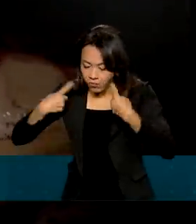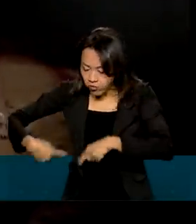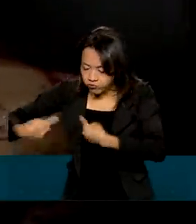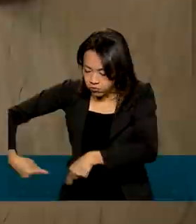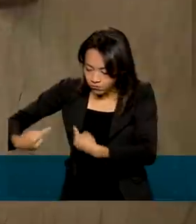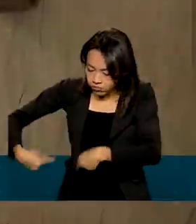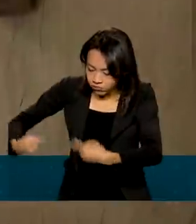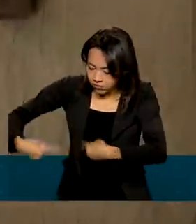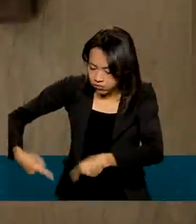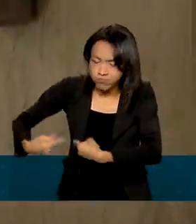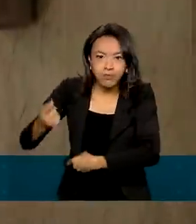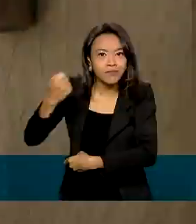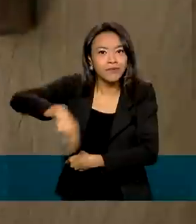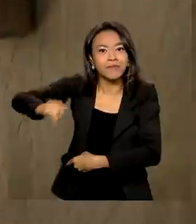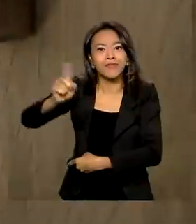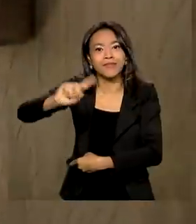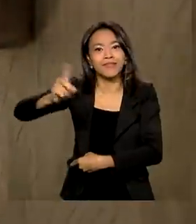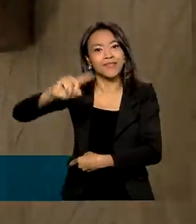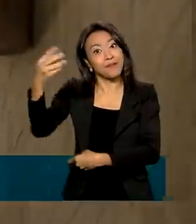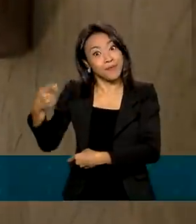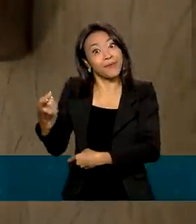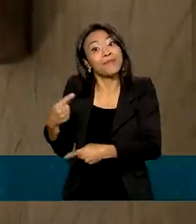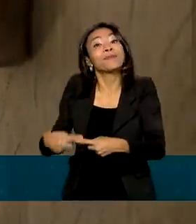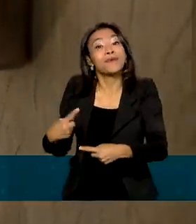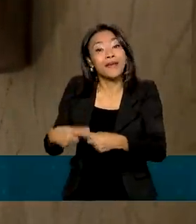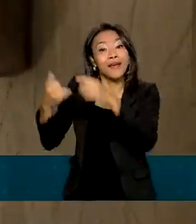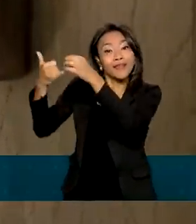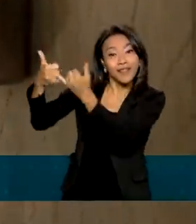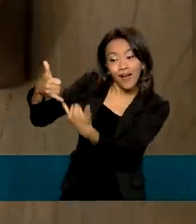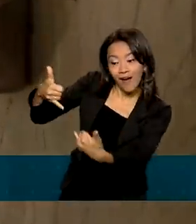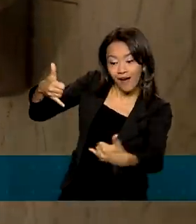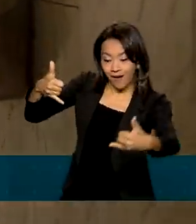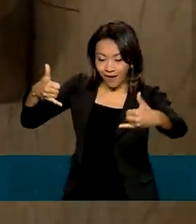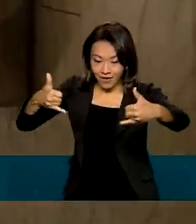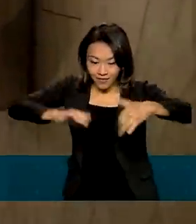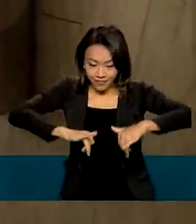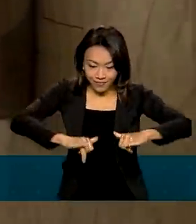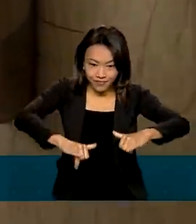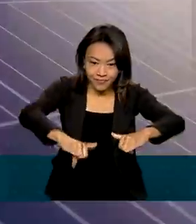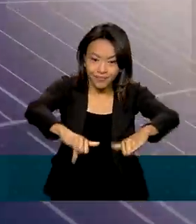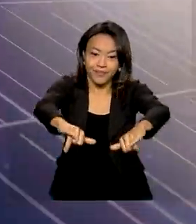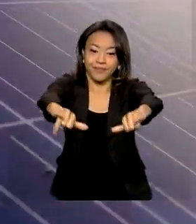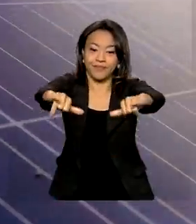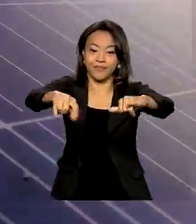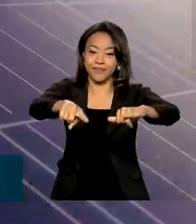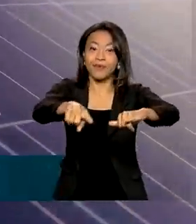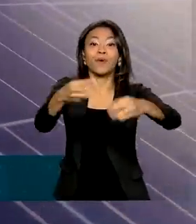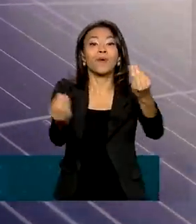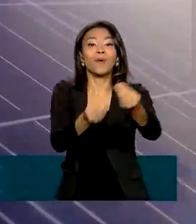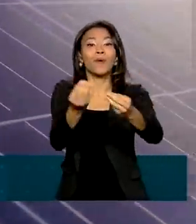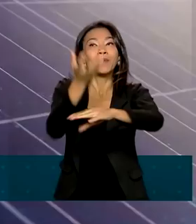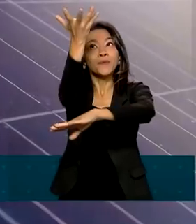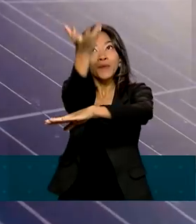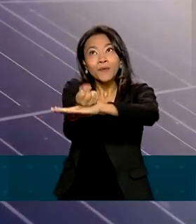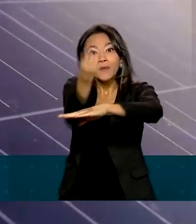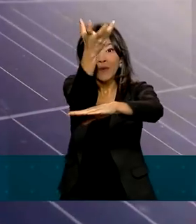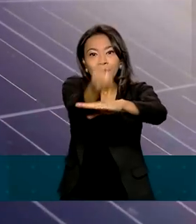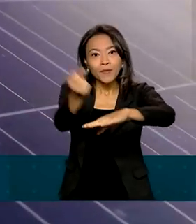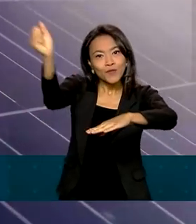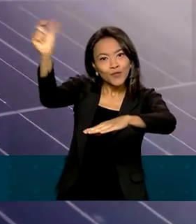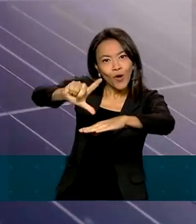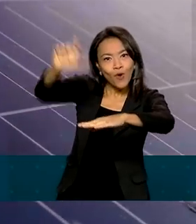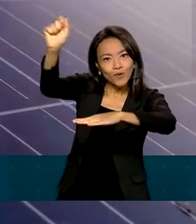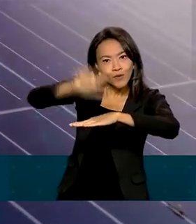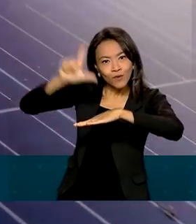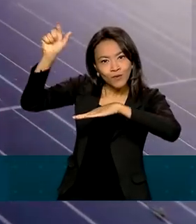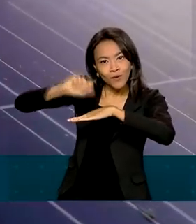Isso porque agora, toda a casa recebe energia de fonte limpa e sustentável por meio de sistemas fotovoltaicos,